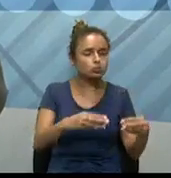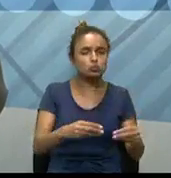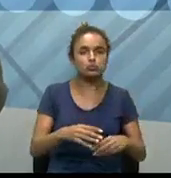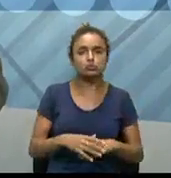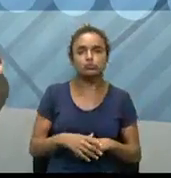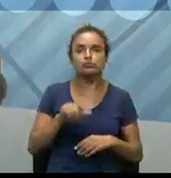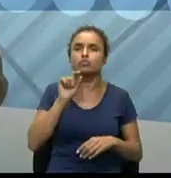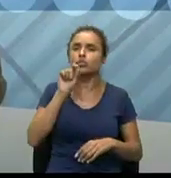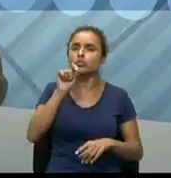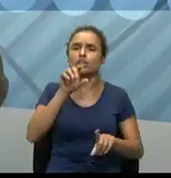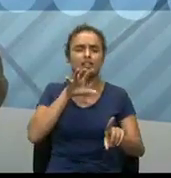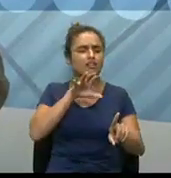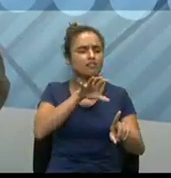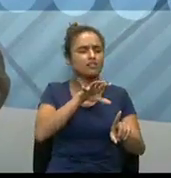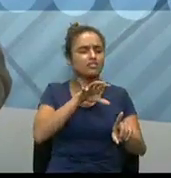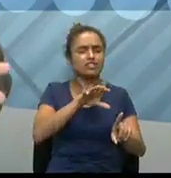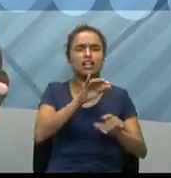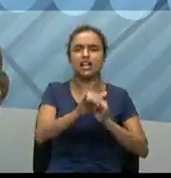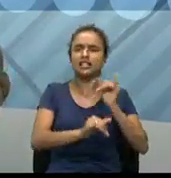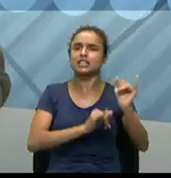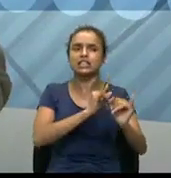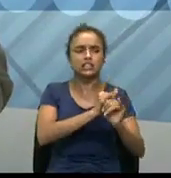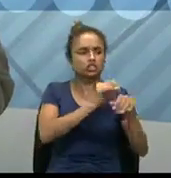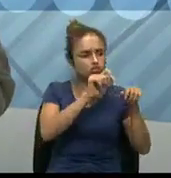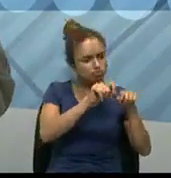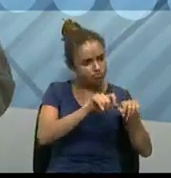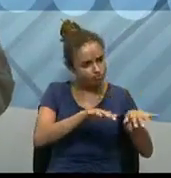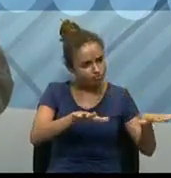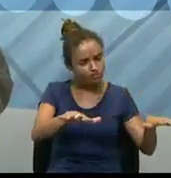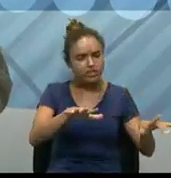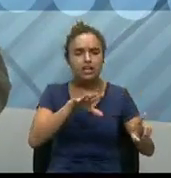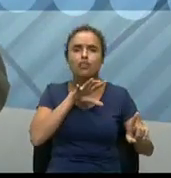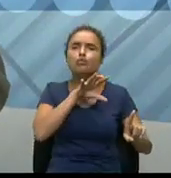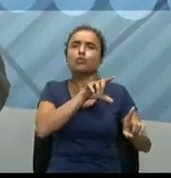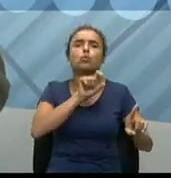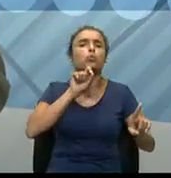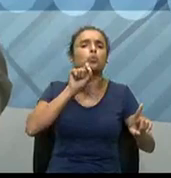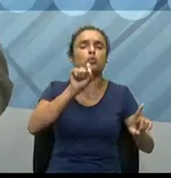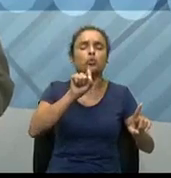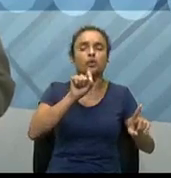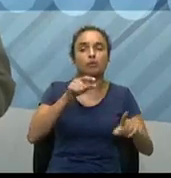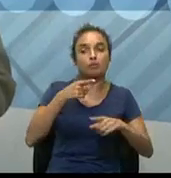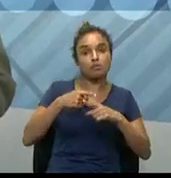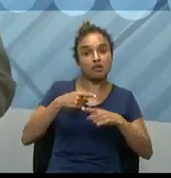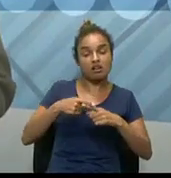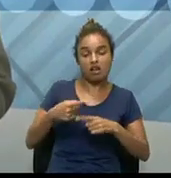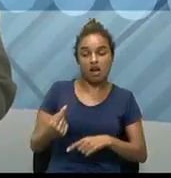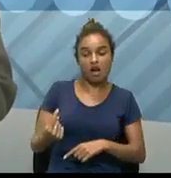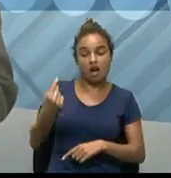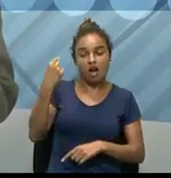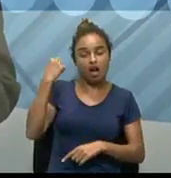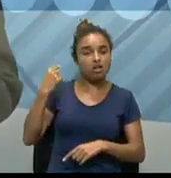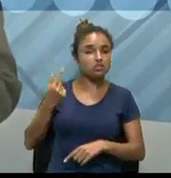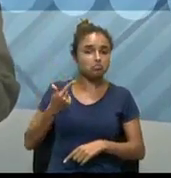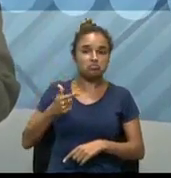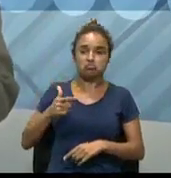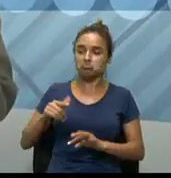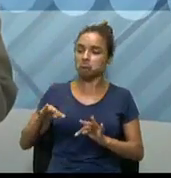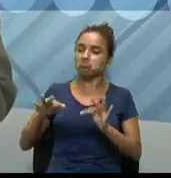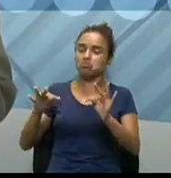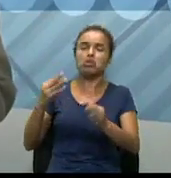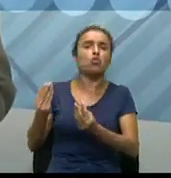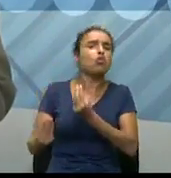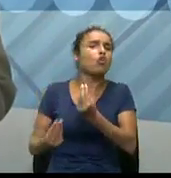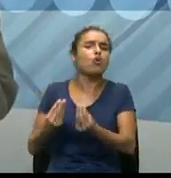Né? Então, a gente sempre tem que pensar antes e depois da tecnologia. Então, por